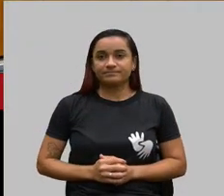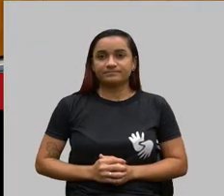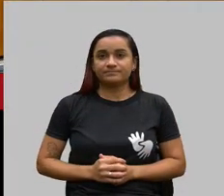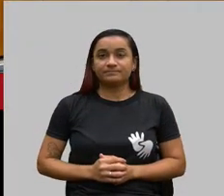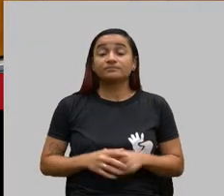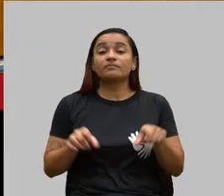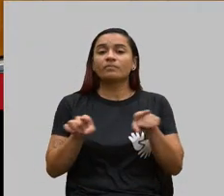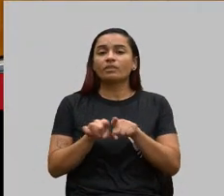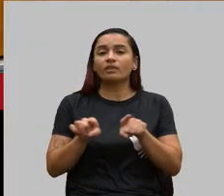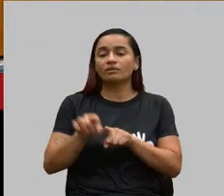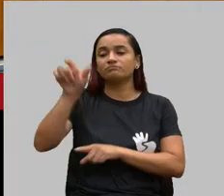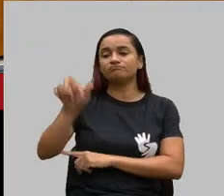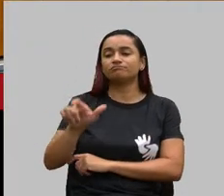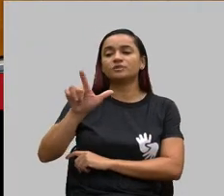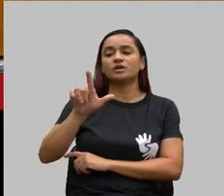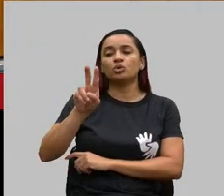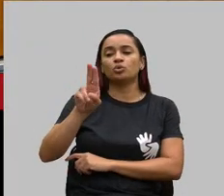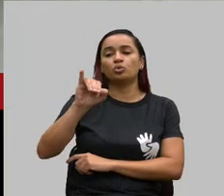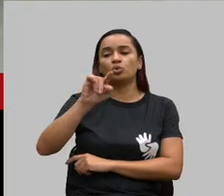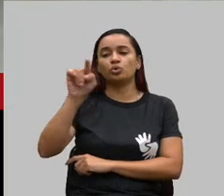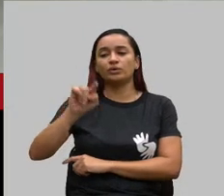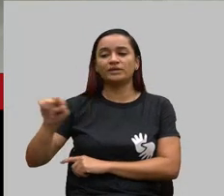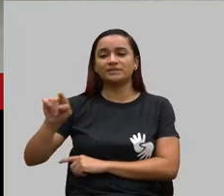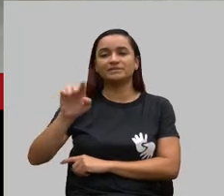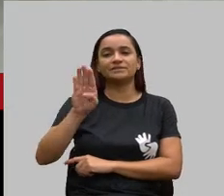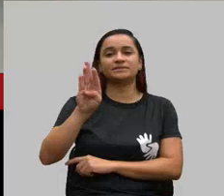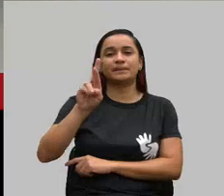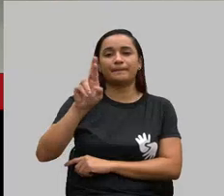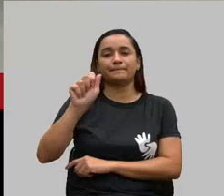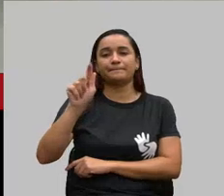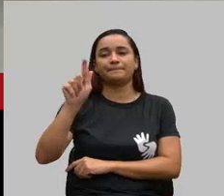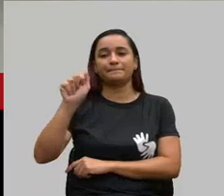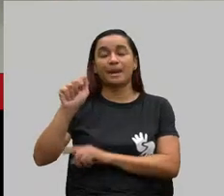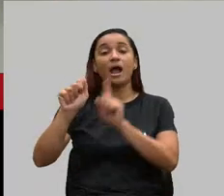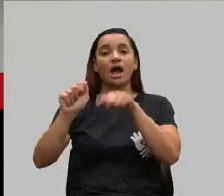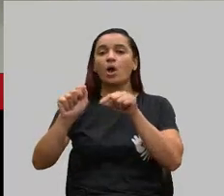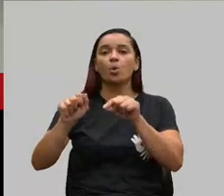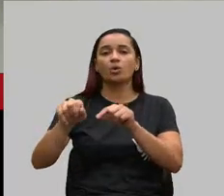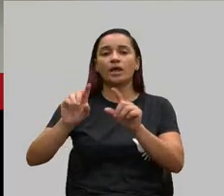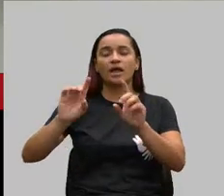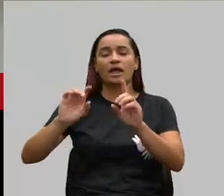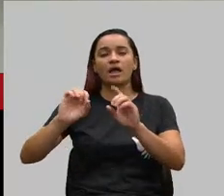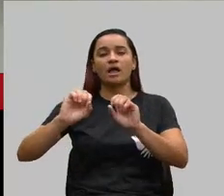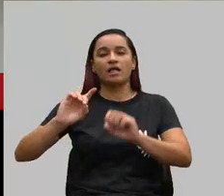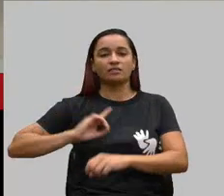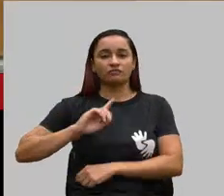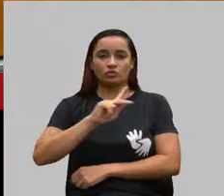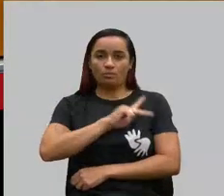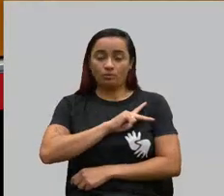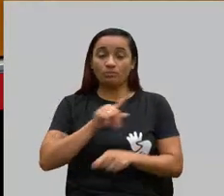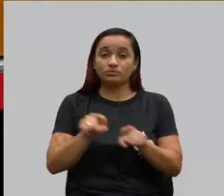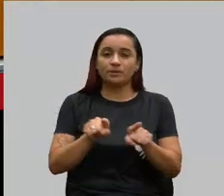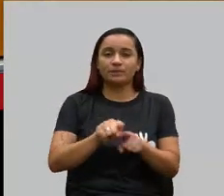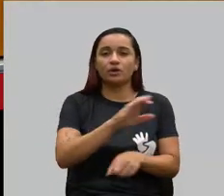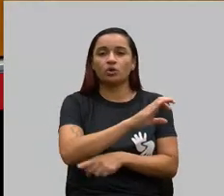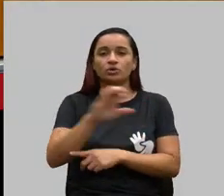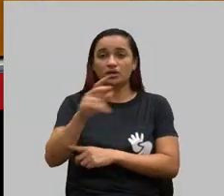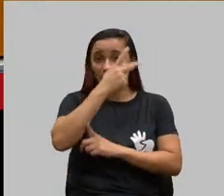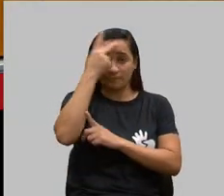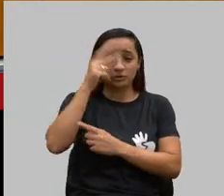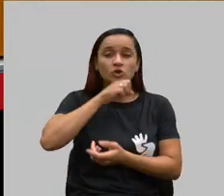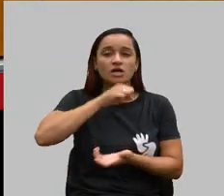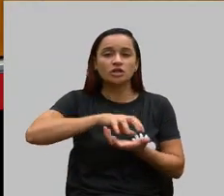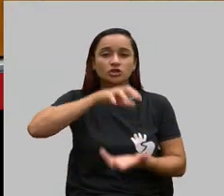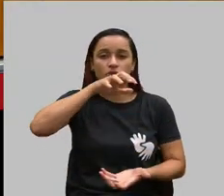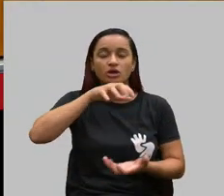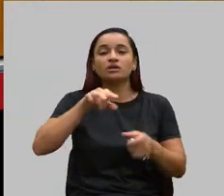Luiz Renato Braga Arias Pinheiro, defensor público, coordenadora estadual da pessoa idosa e da pessoa